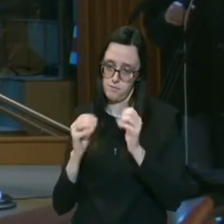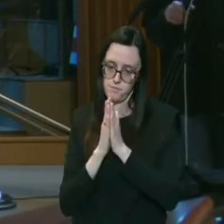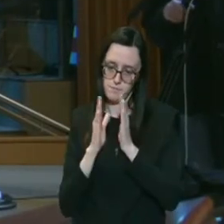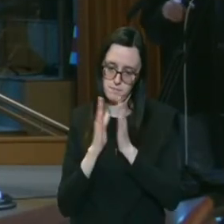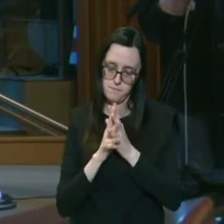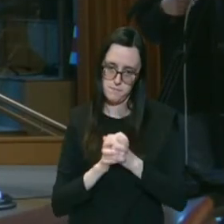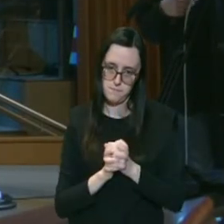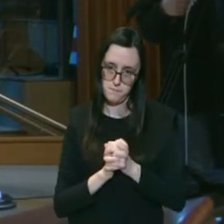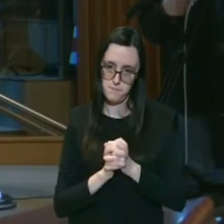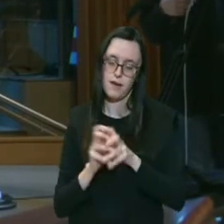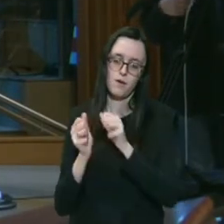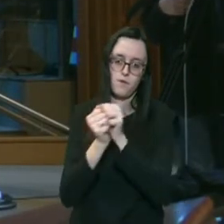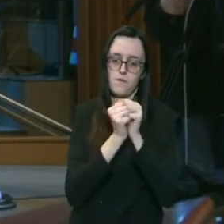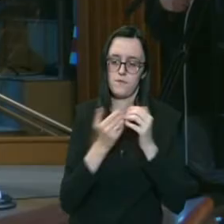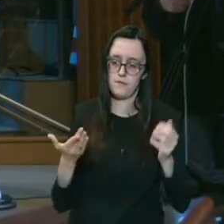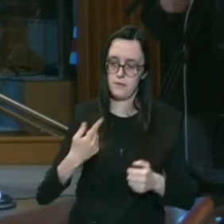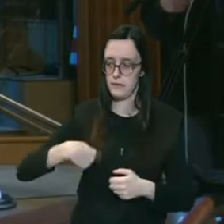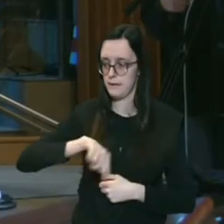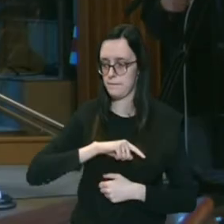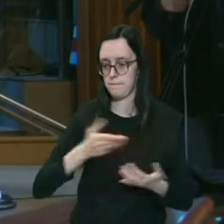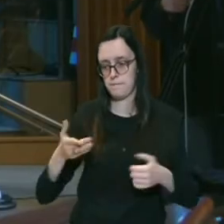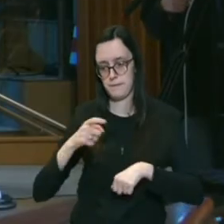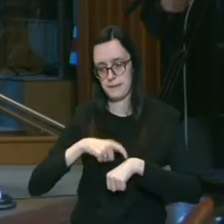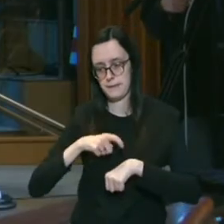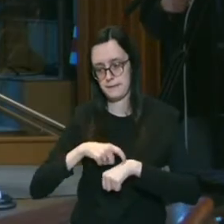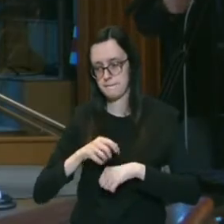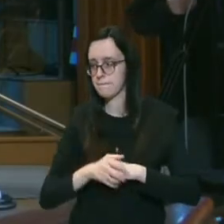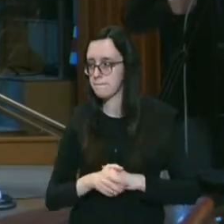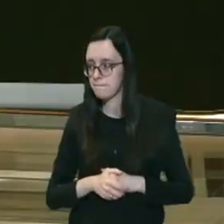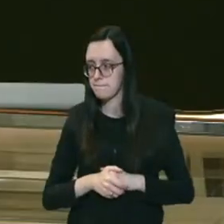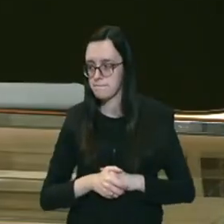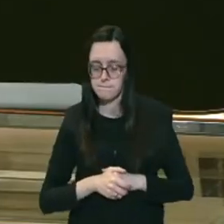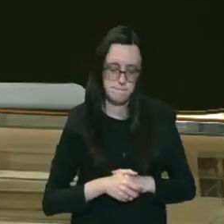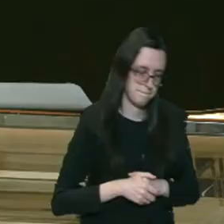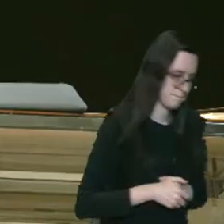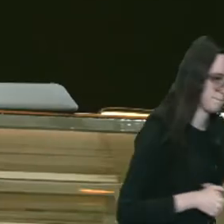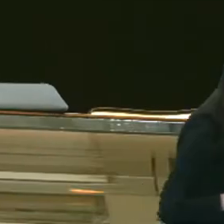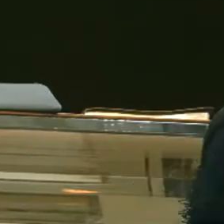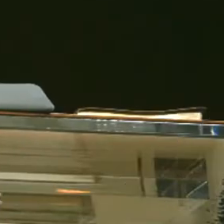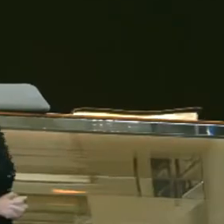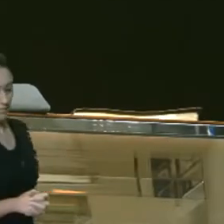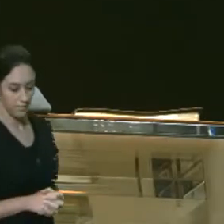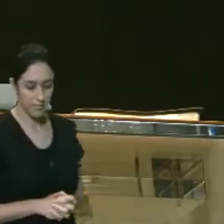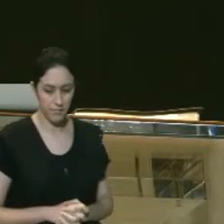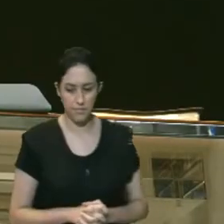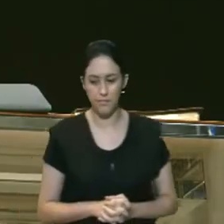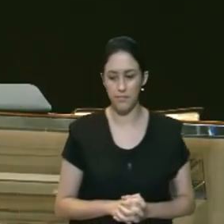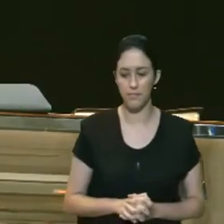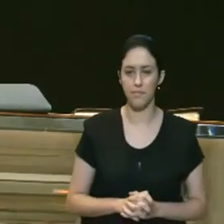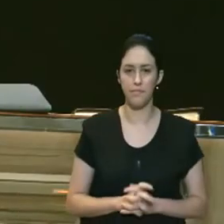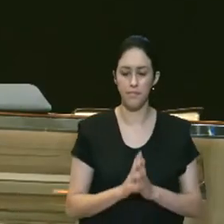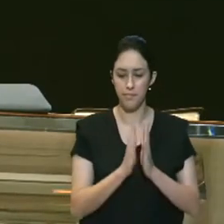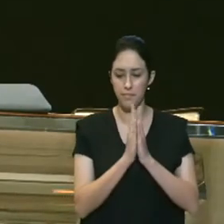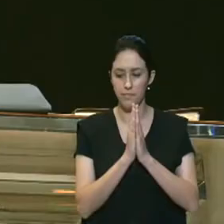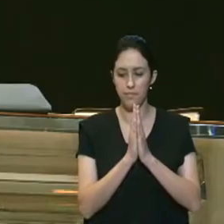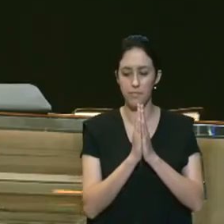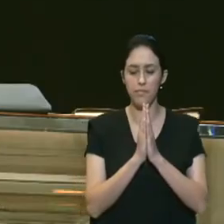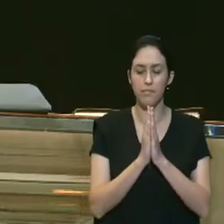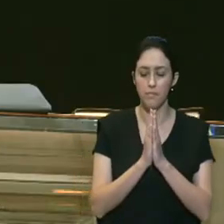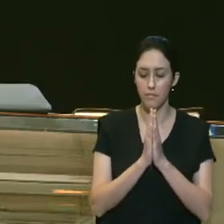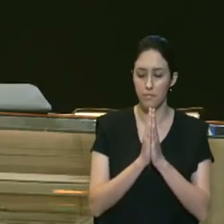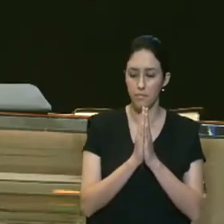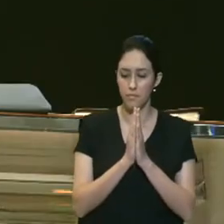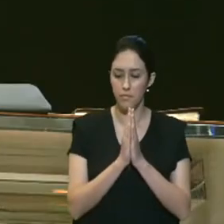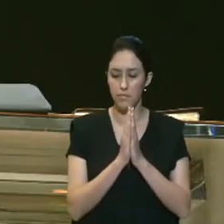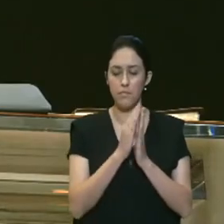oração junto conosco nesse tempo Pai em nome de Jesus eu sou o primeiro a estar aqui junto